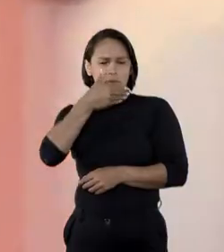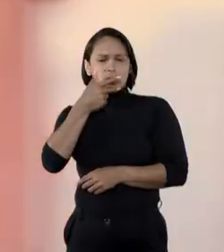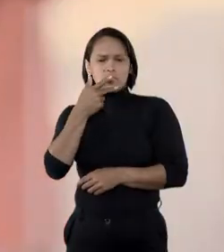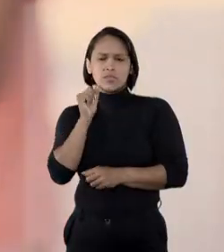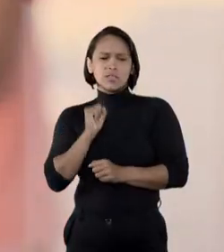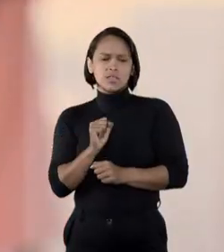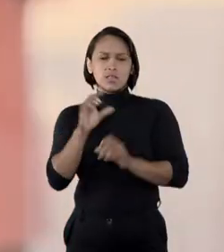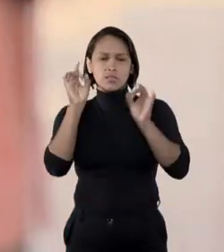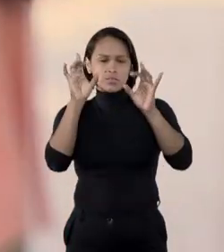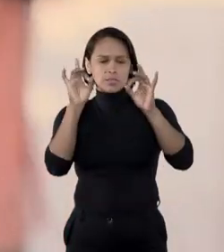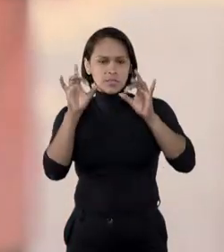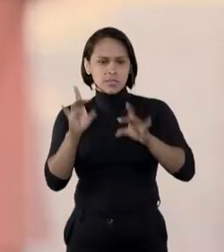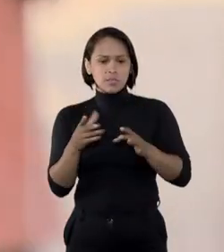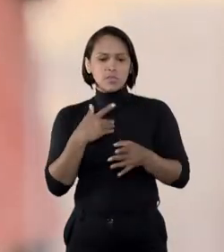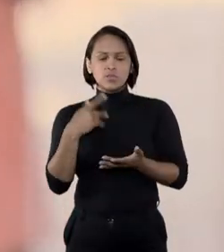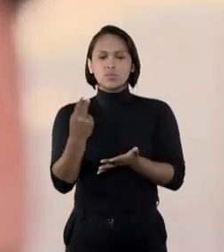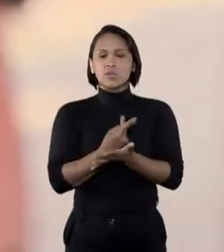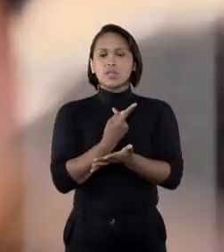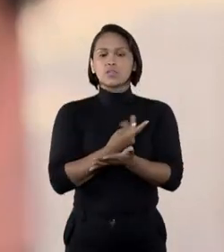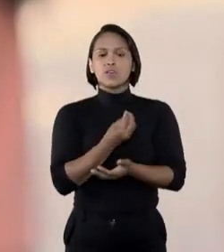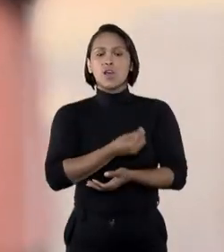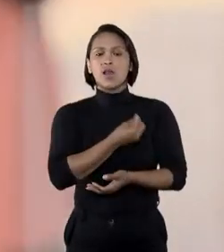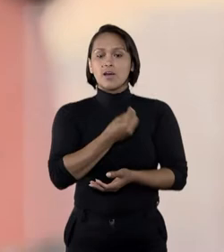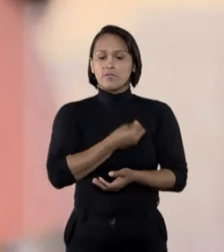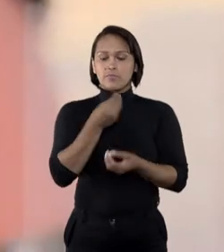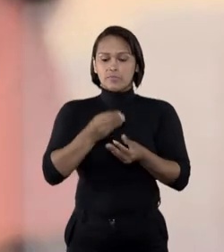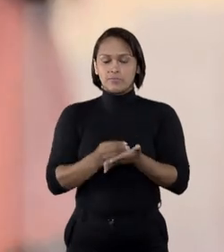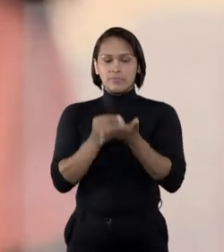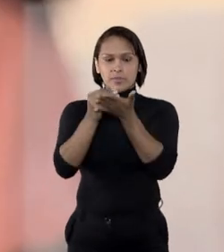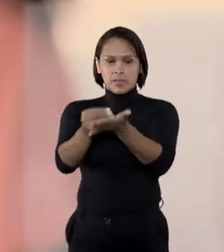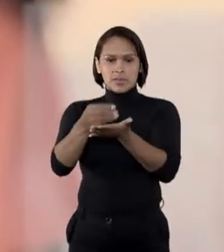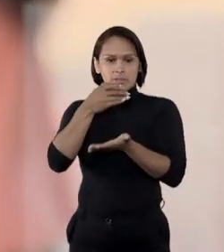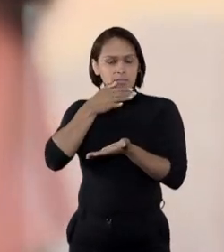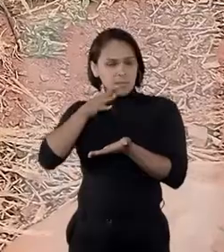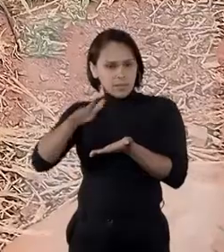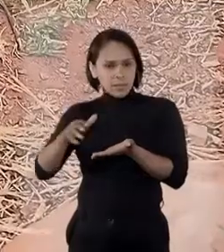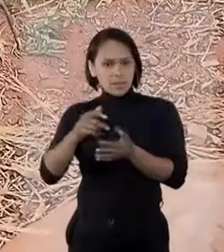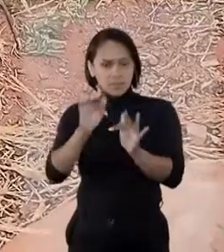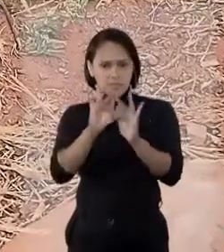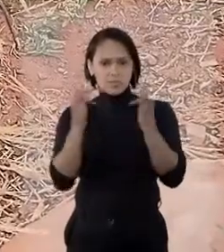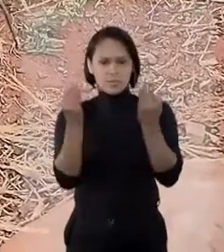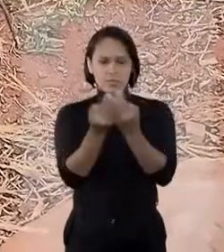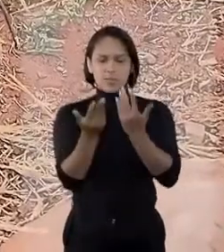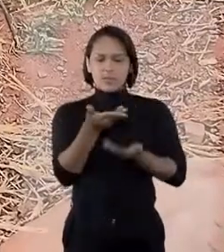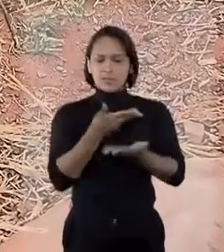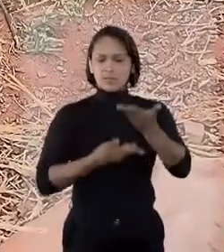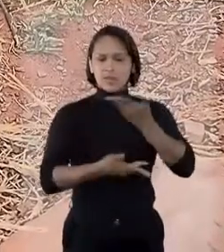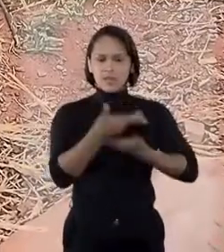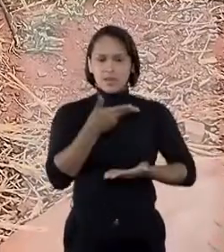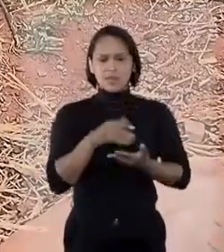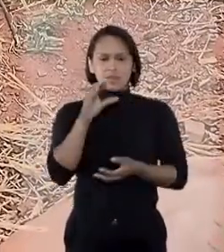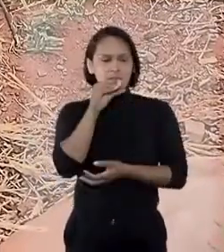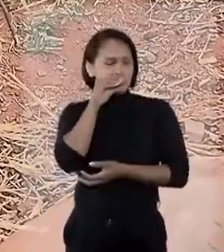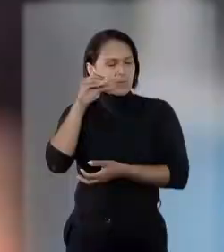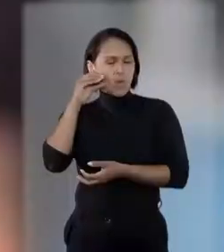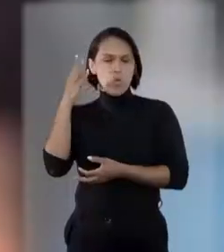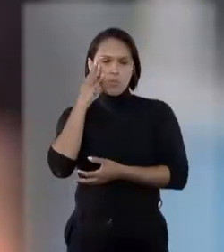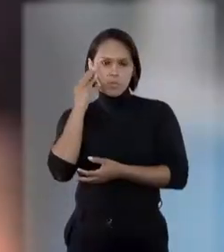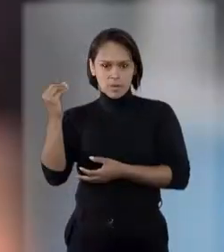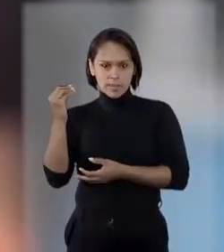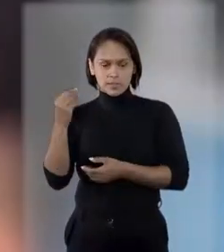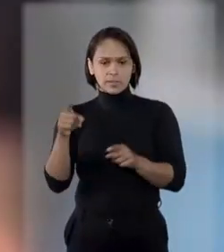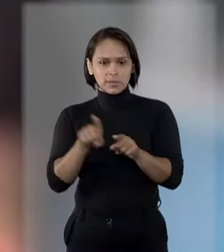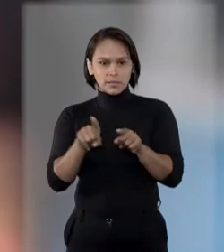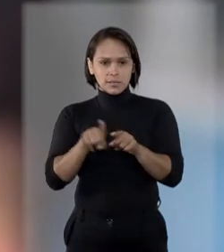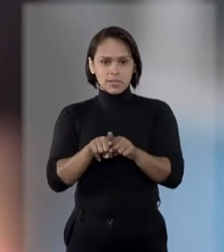provas, especialmente sobre as circunstâncias nas quais ocorreu a entrega da criança, a relação dela com os pretensos adotantes e